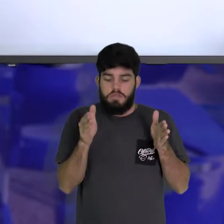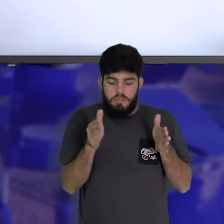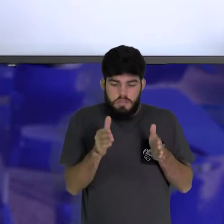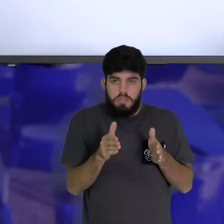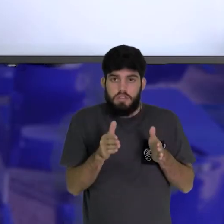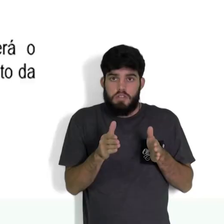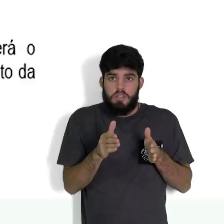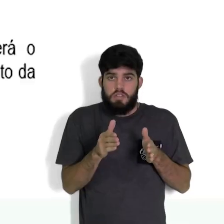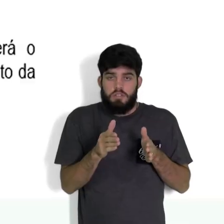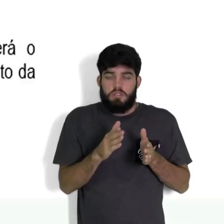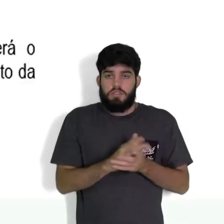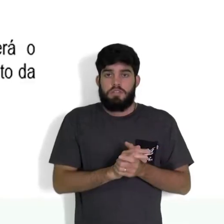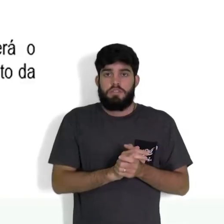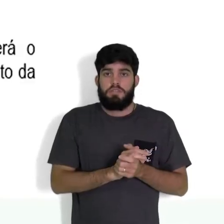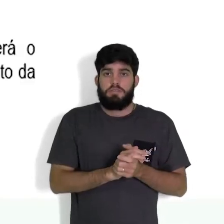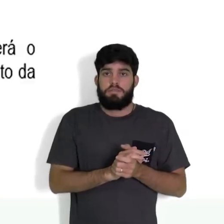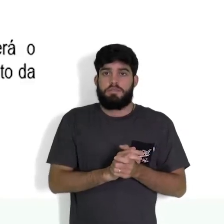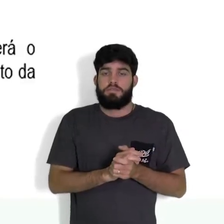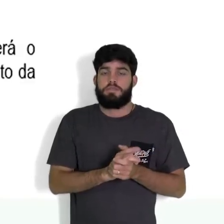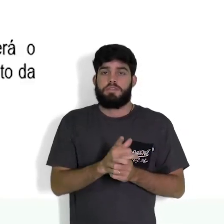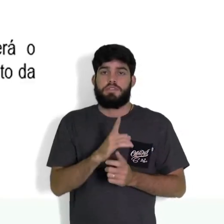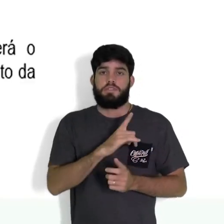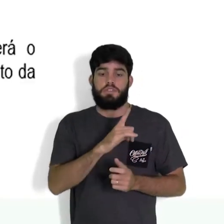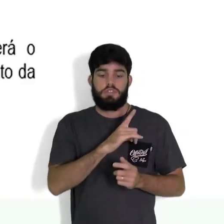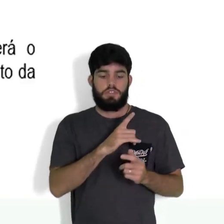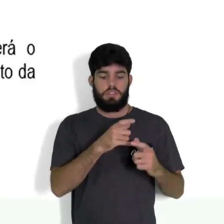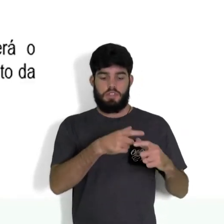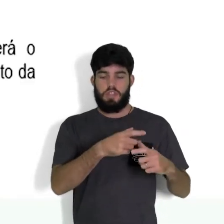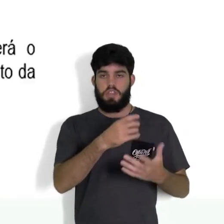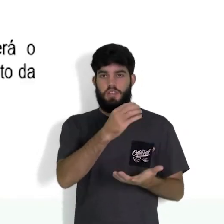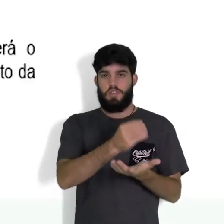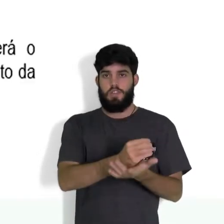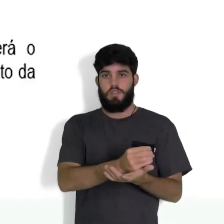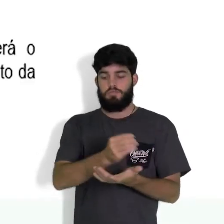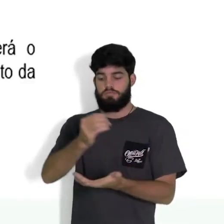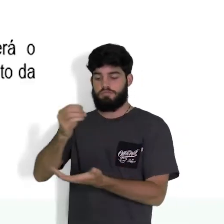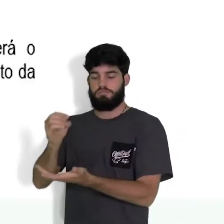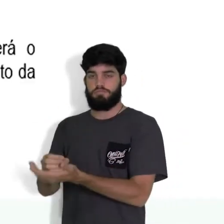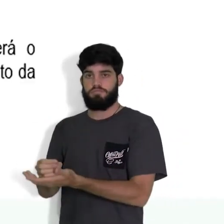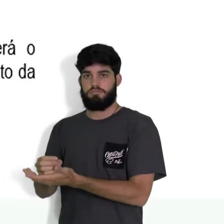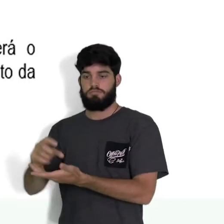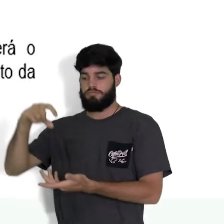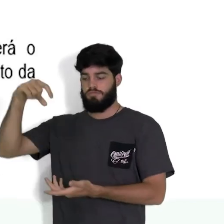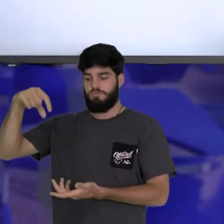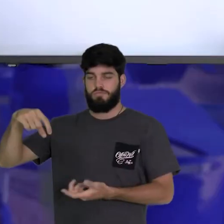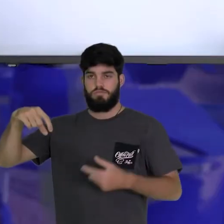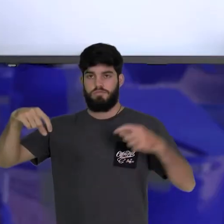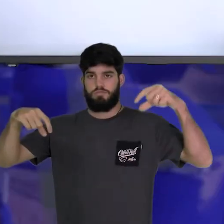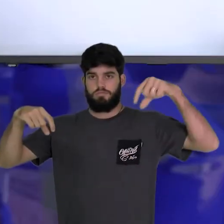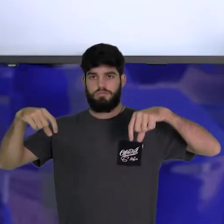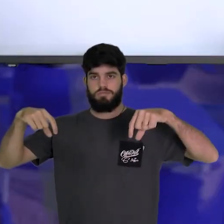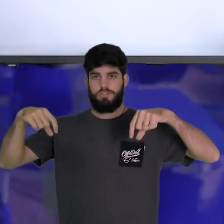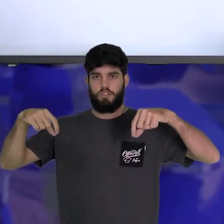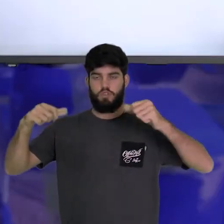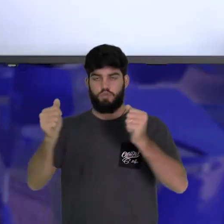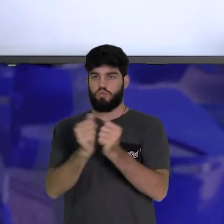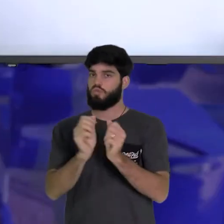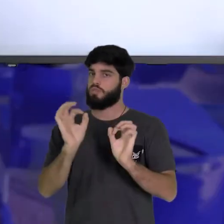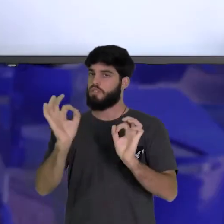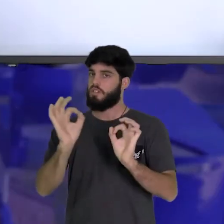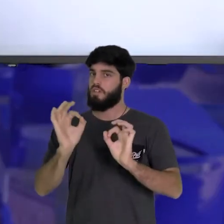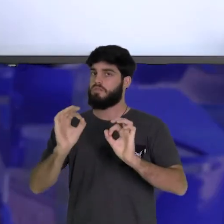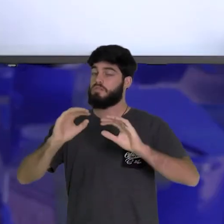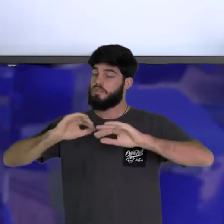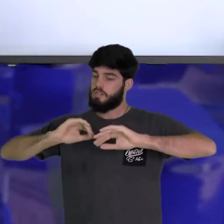são separadas. Você tem um becker, um eletrodo de um lado, e um eletrodo do outro. Eles não estão juntos, eles estão